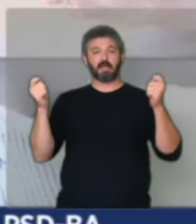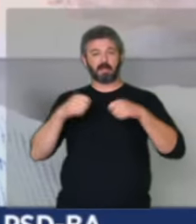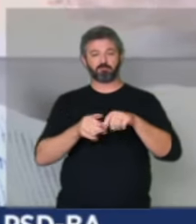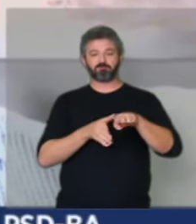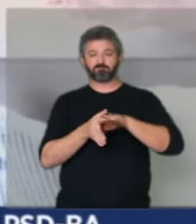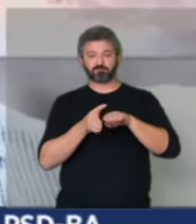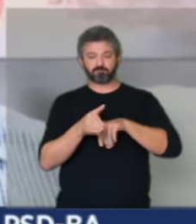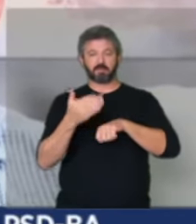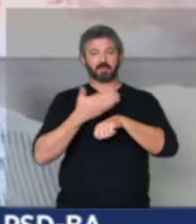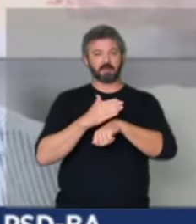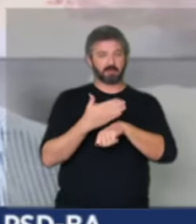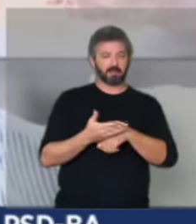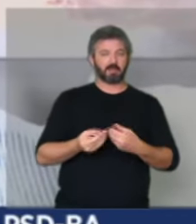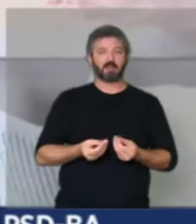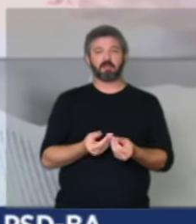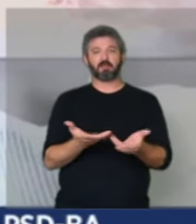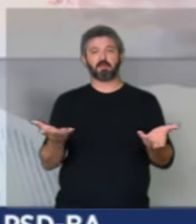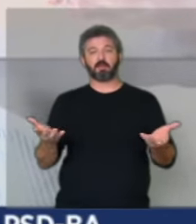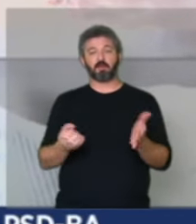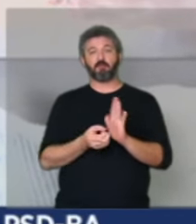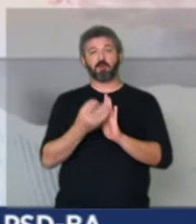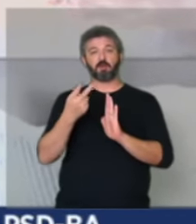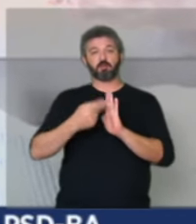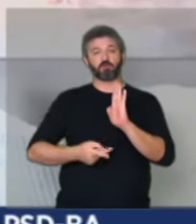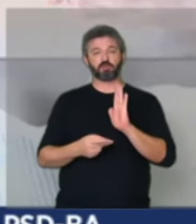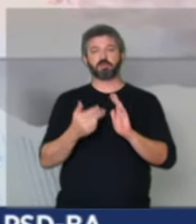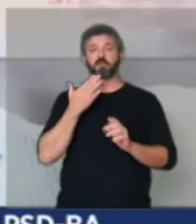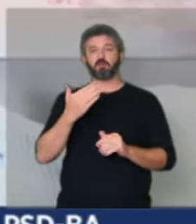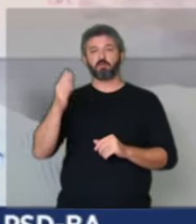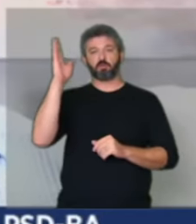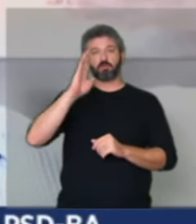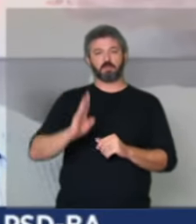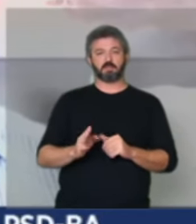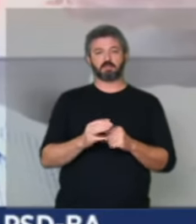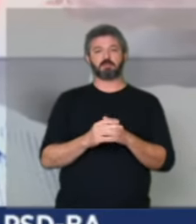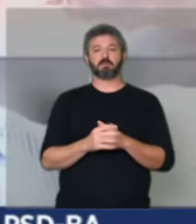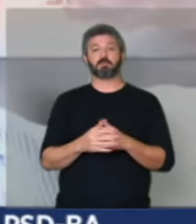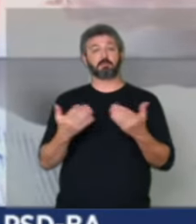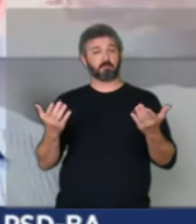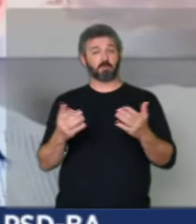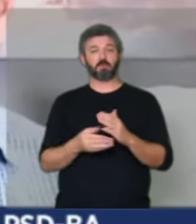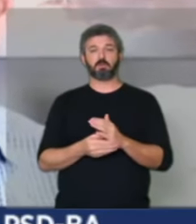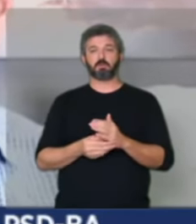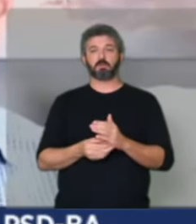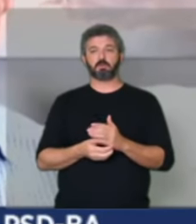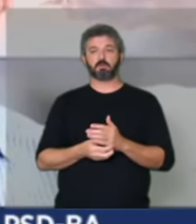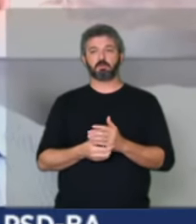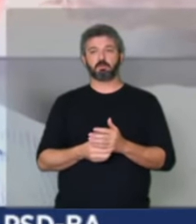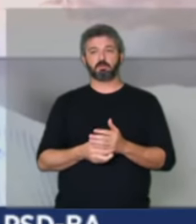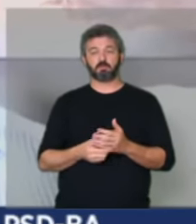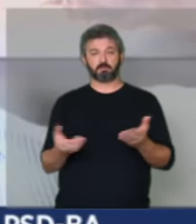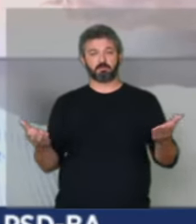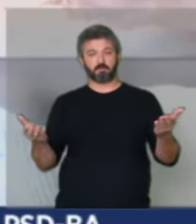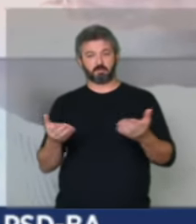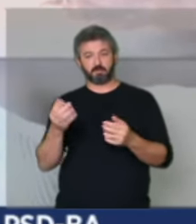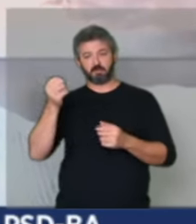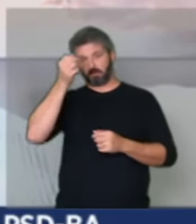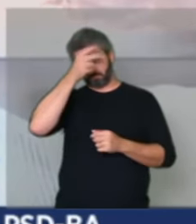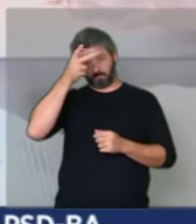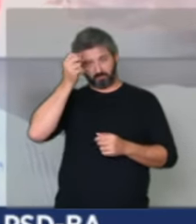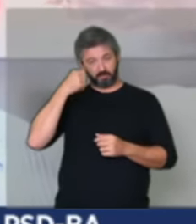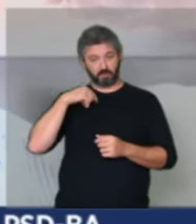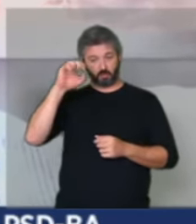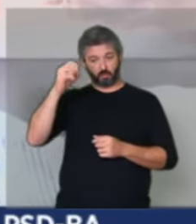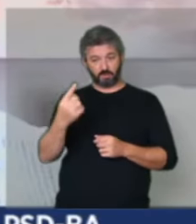logístico para tantos projetos em nosso país então fique aqui senhor presidente fui prefeito aqui de Guanambi